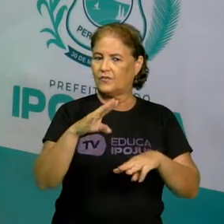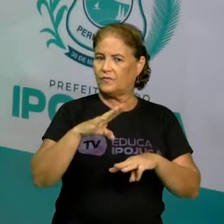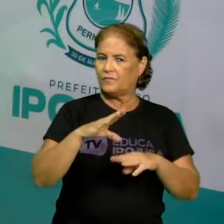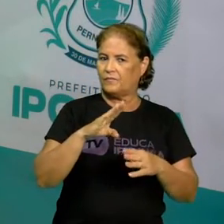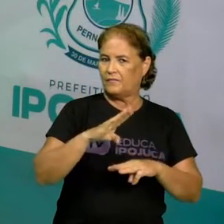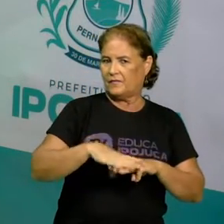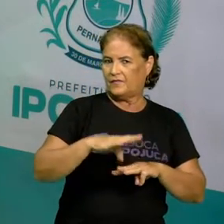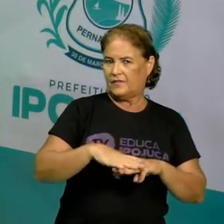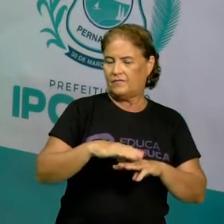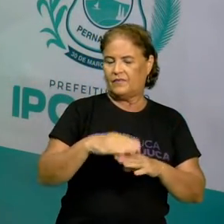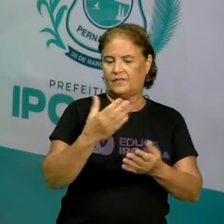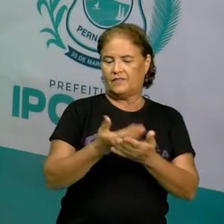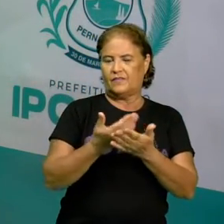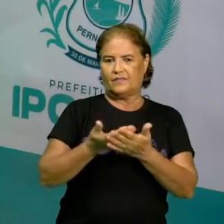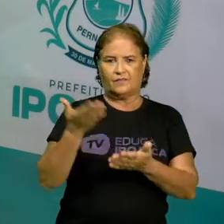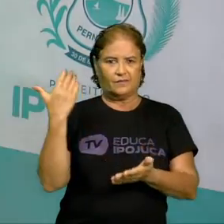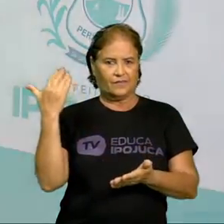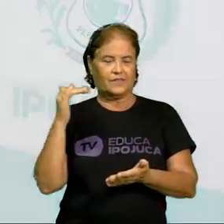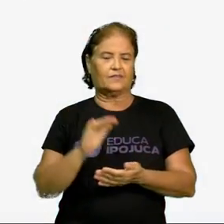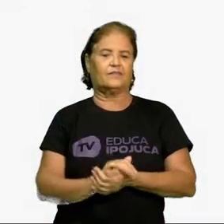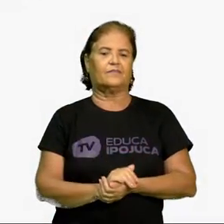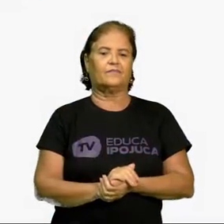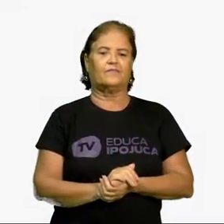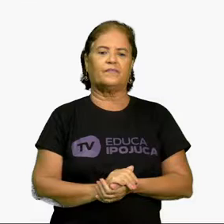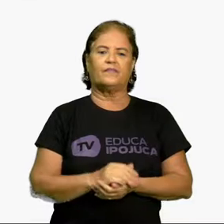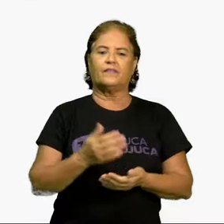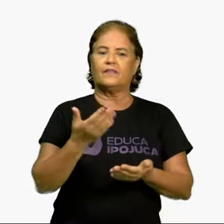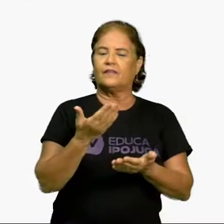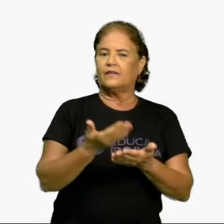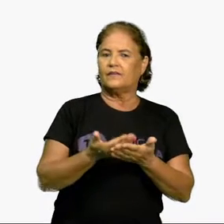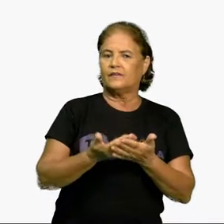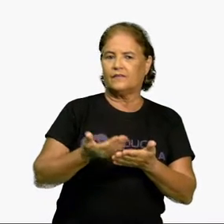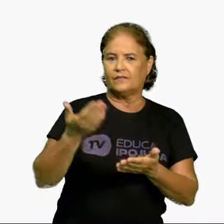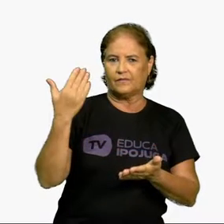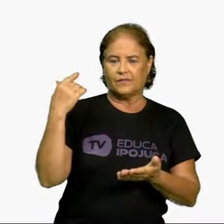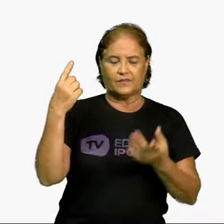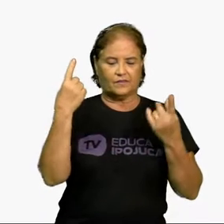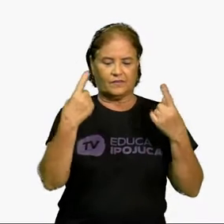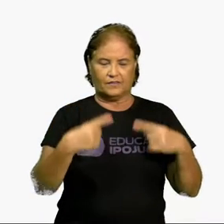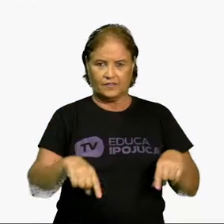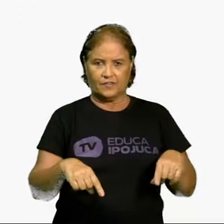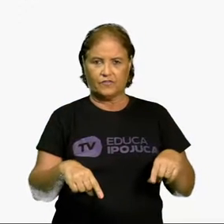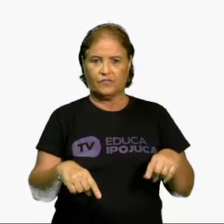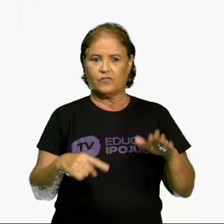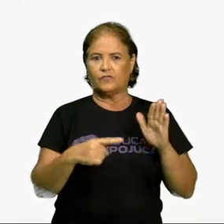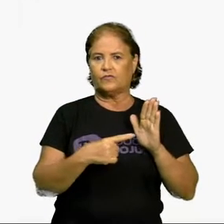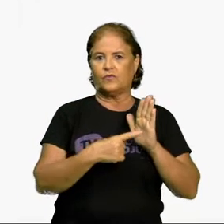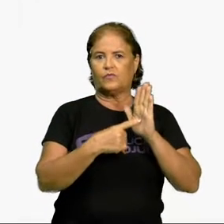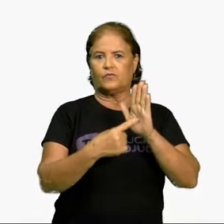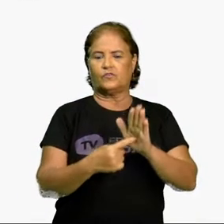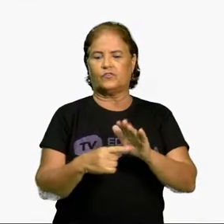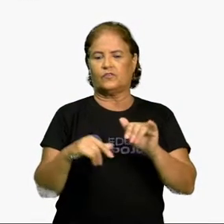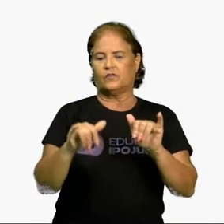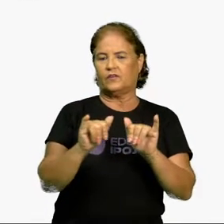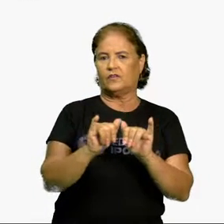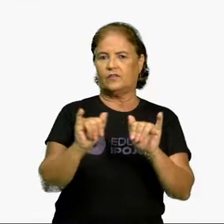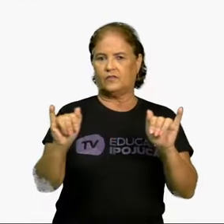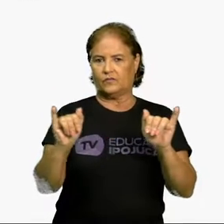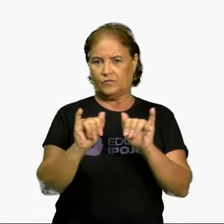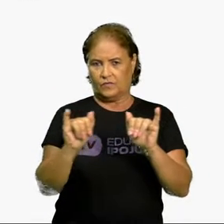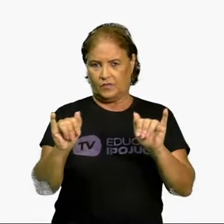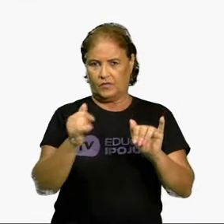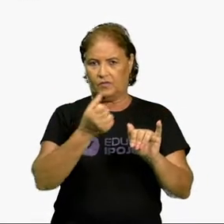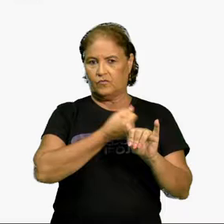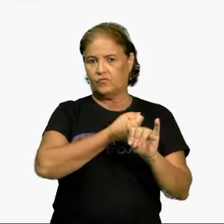Será que você conseguiu? Na aula anterior, o nosso desafio foi represente na reta numérica os seguintes